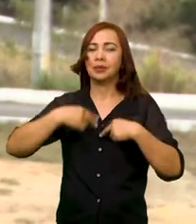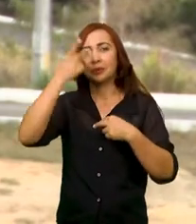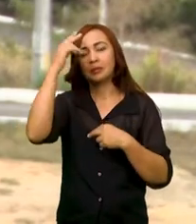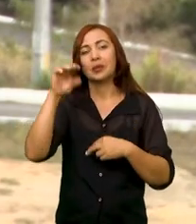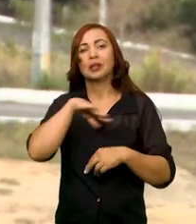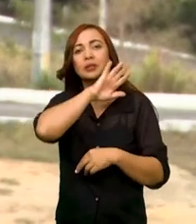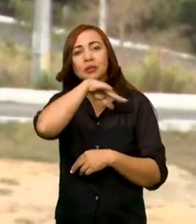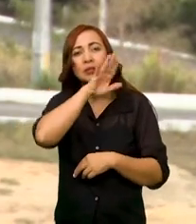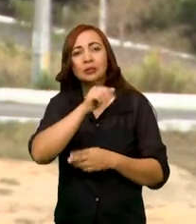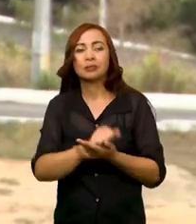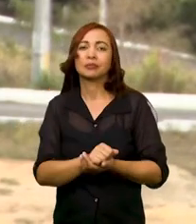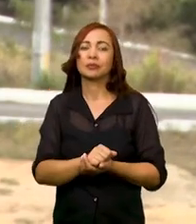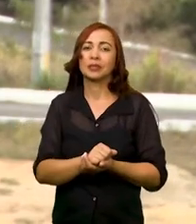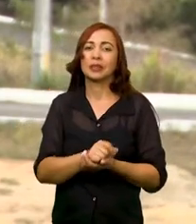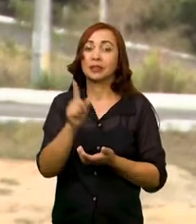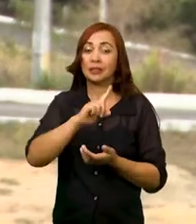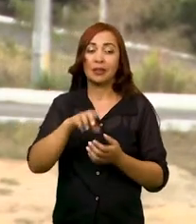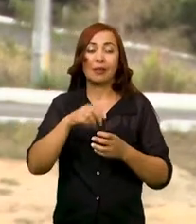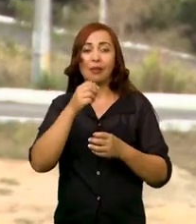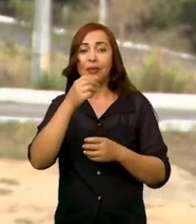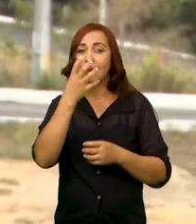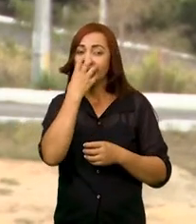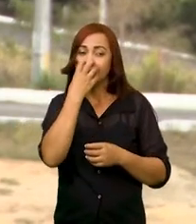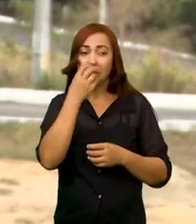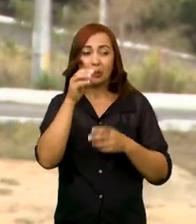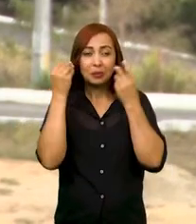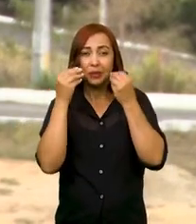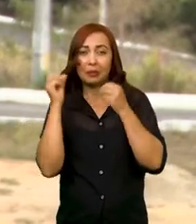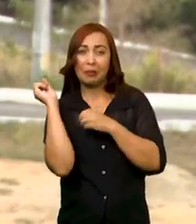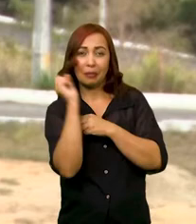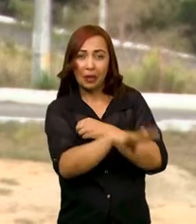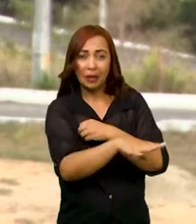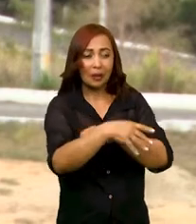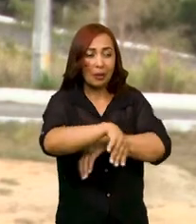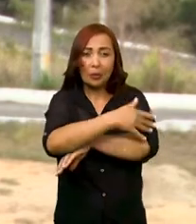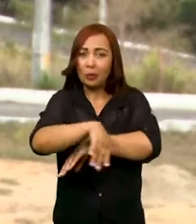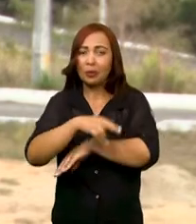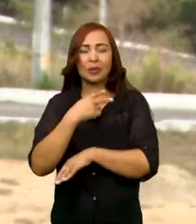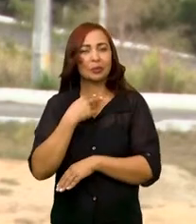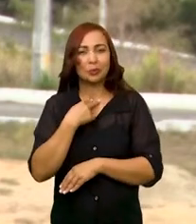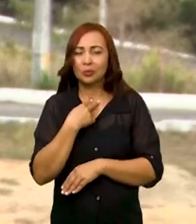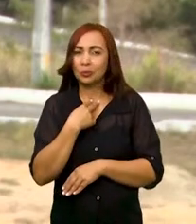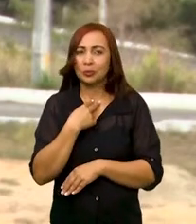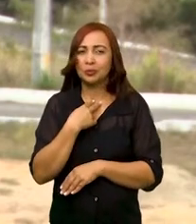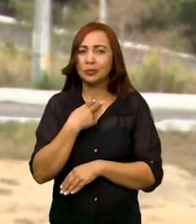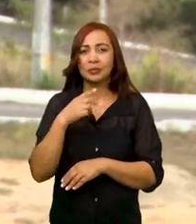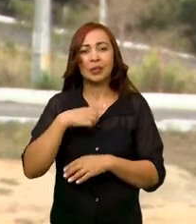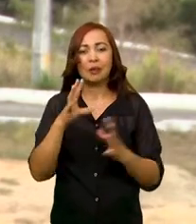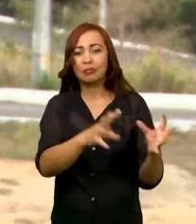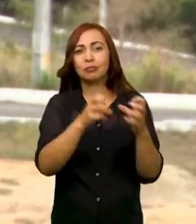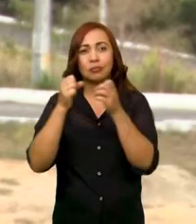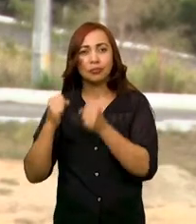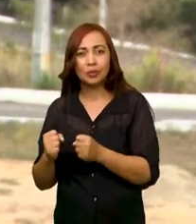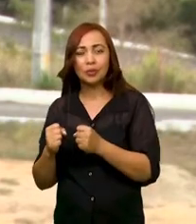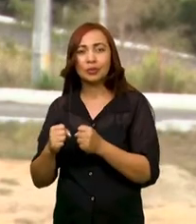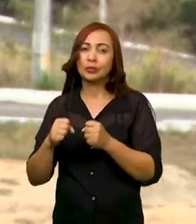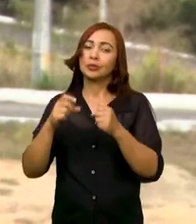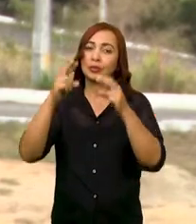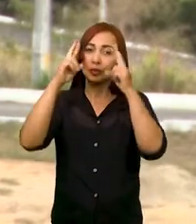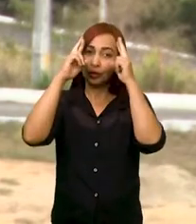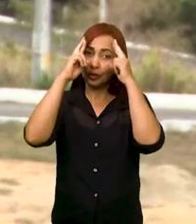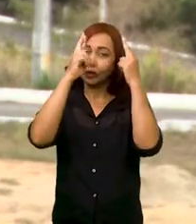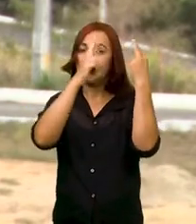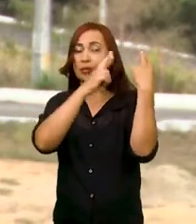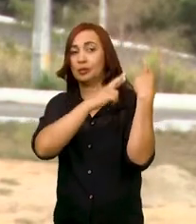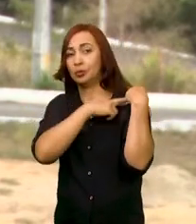prazo, mas a gente acredita que a conscientização com as crianças, eles podem levar essas informações para as suas casas